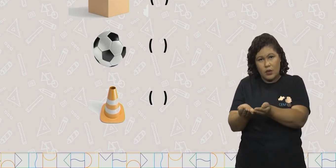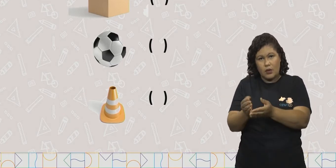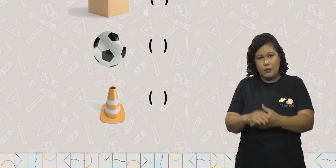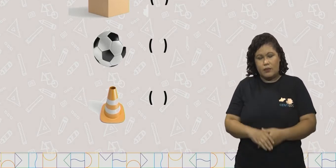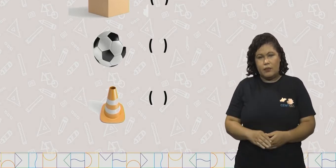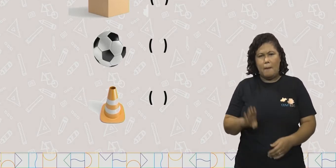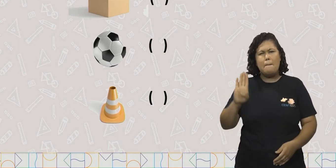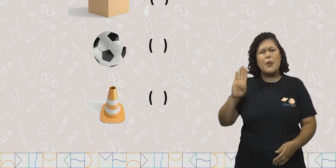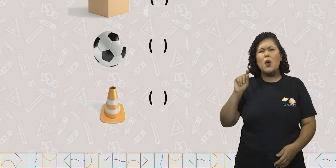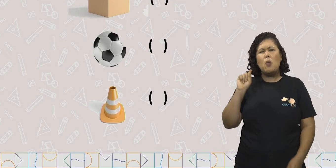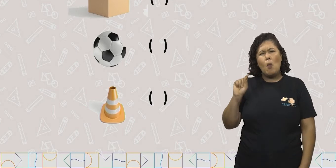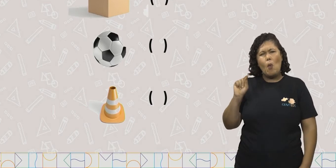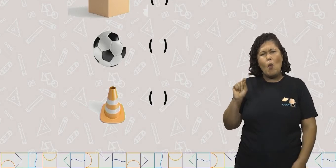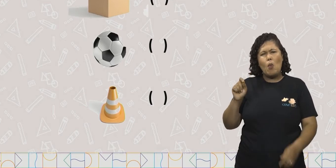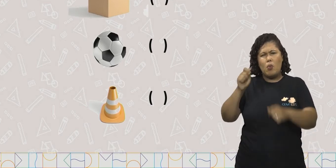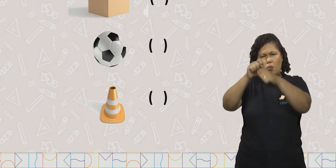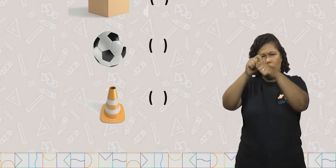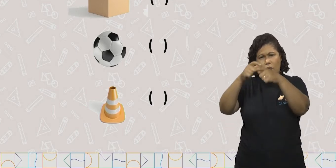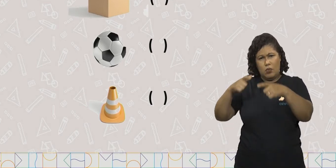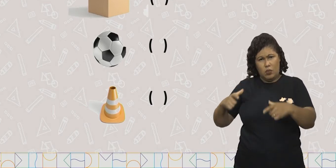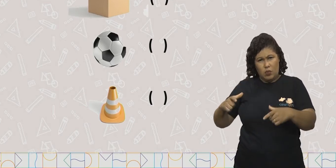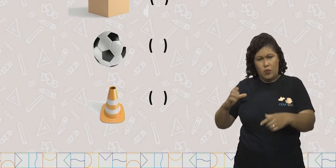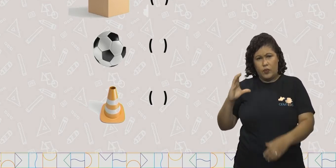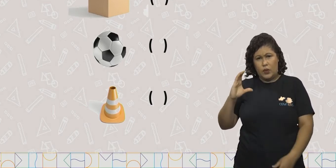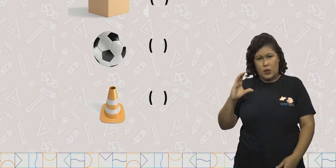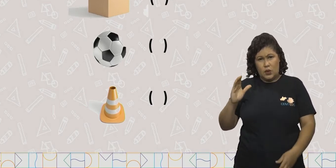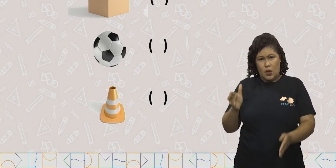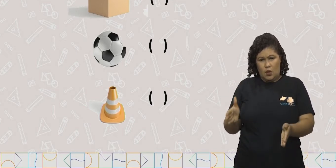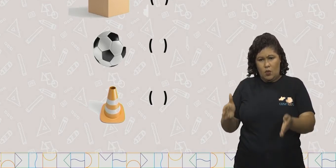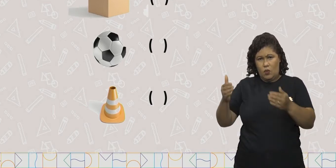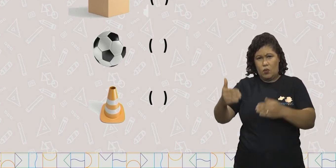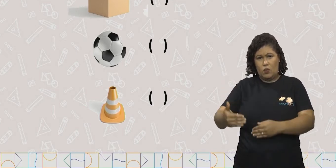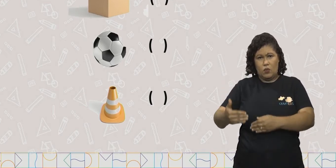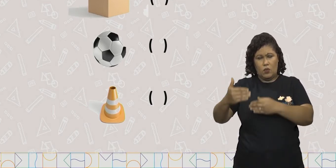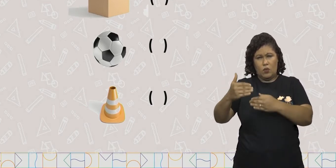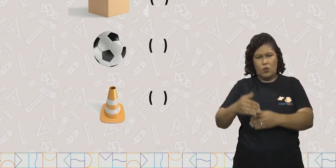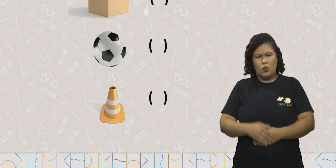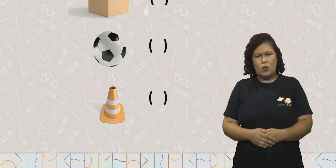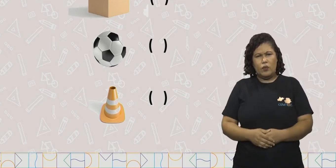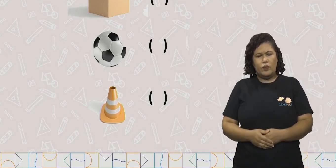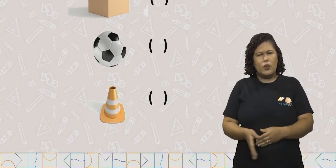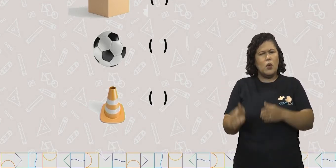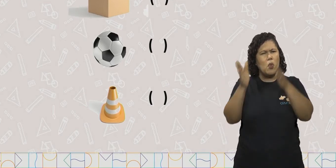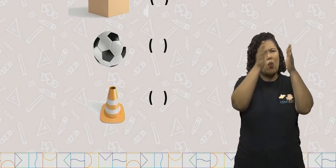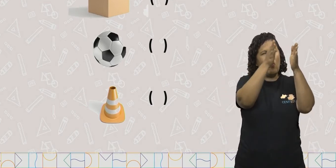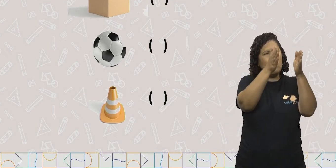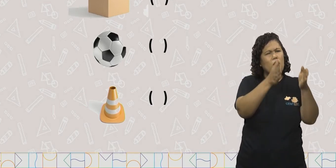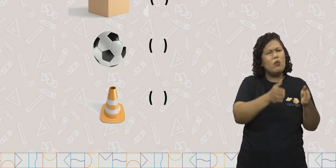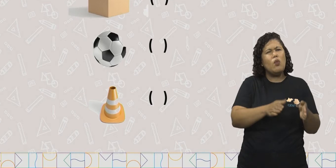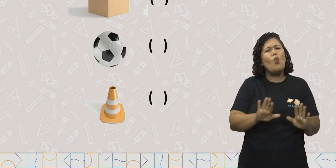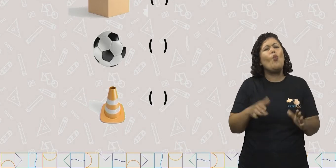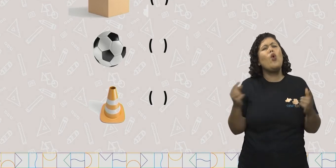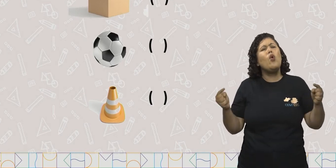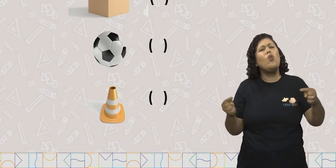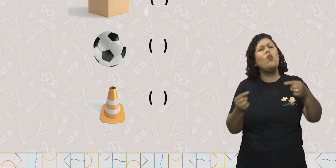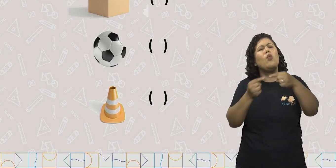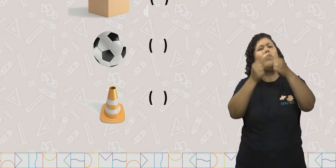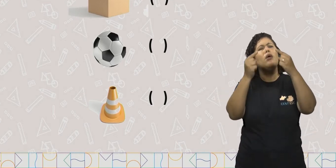Na letra B o cone e na letra C o cubo. com que a esfera se parece?